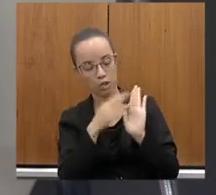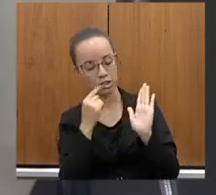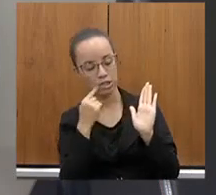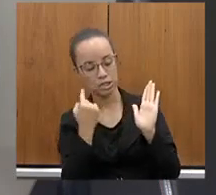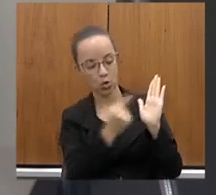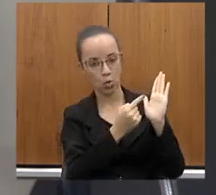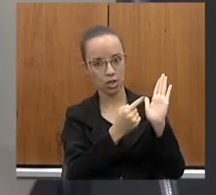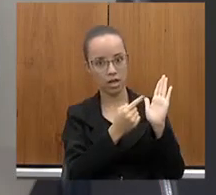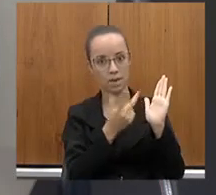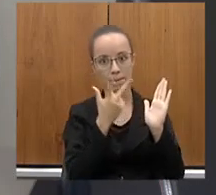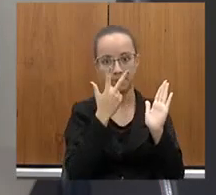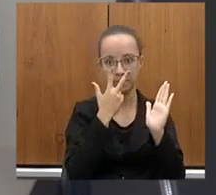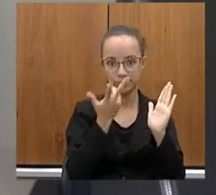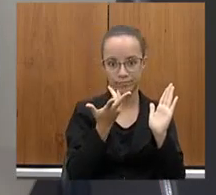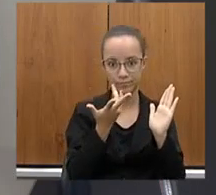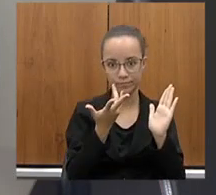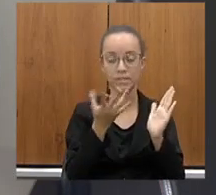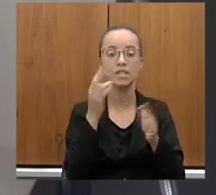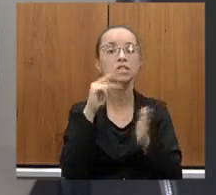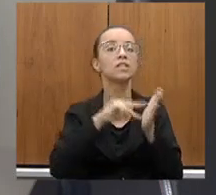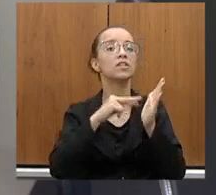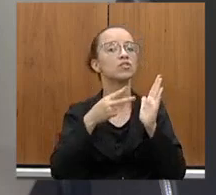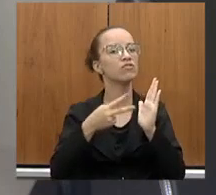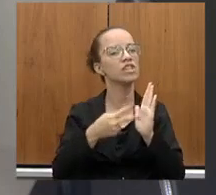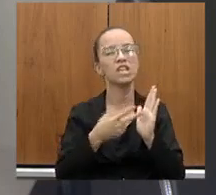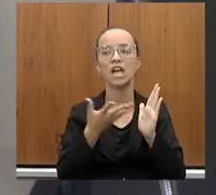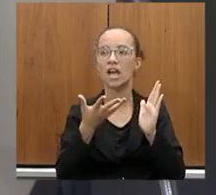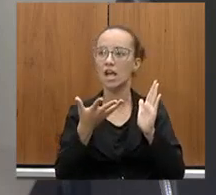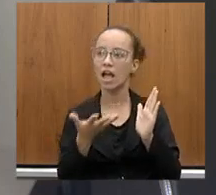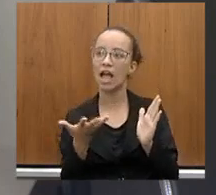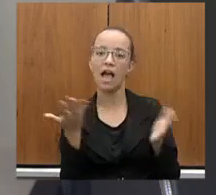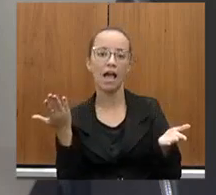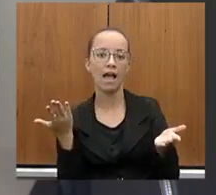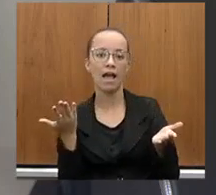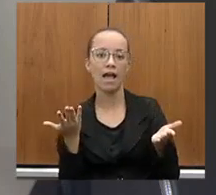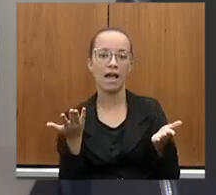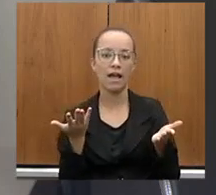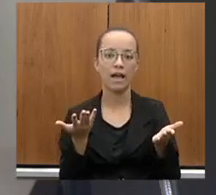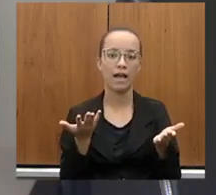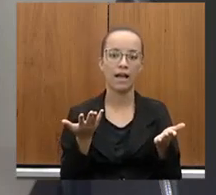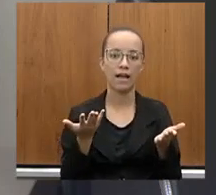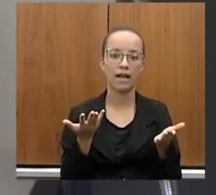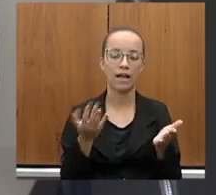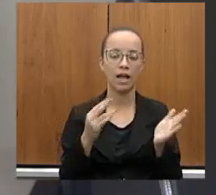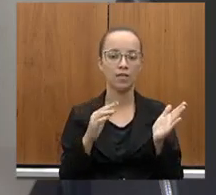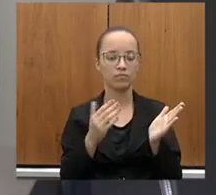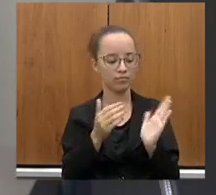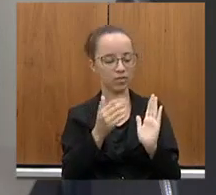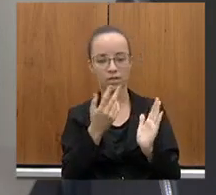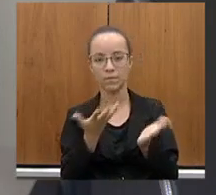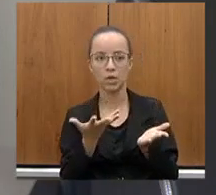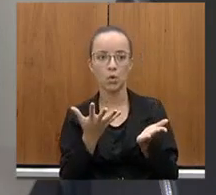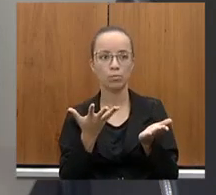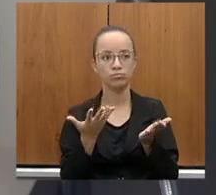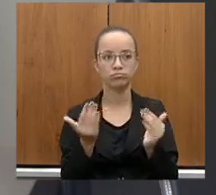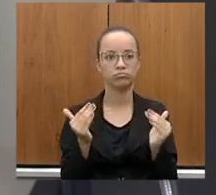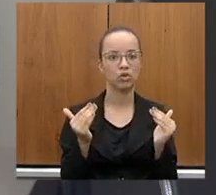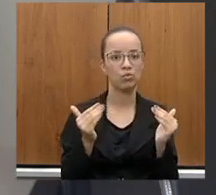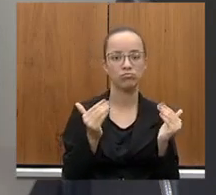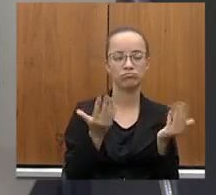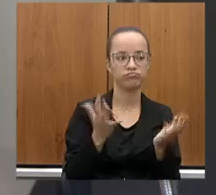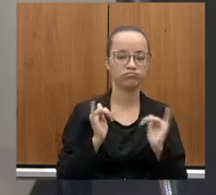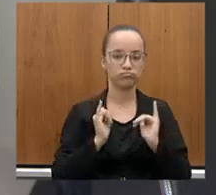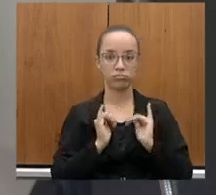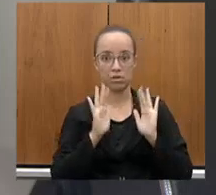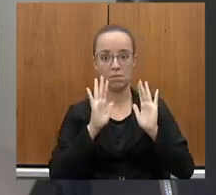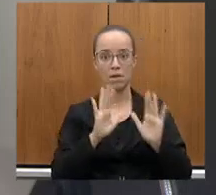estaria aí sendo conivente, partícipe, não sei os termos que ele usou, mas o fato é